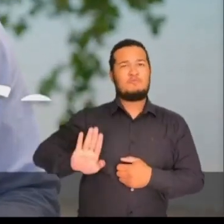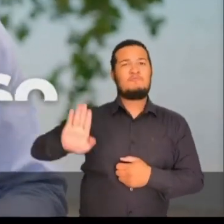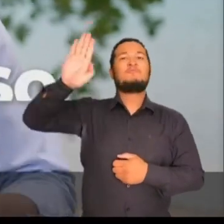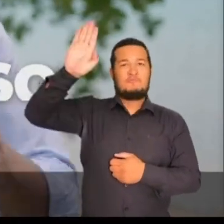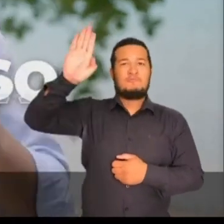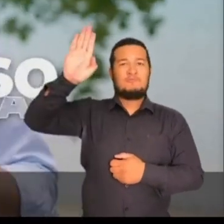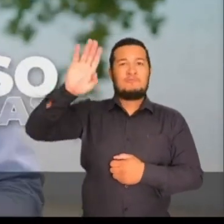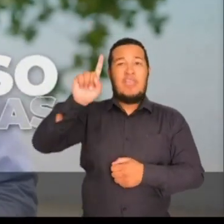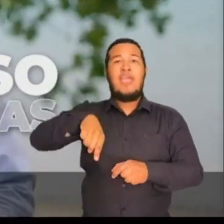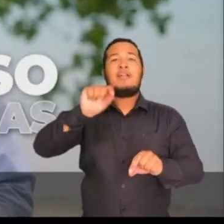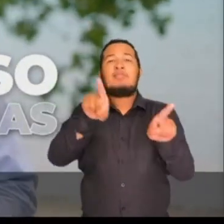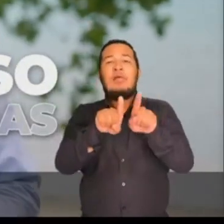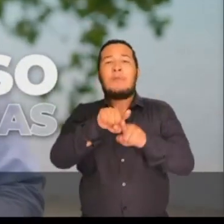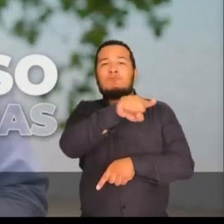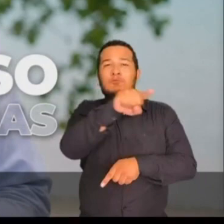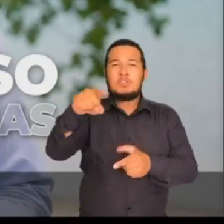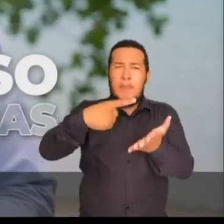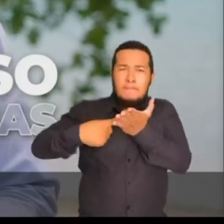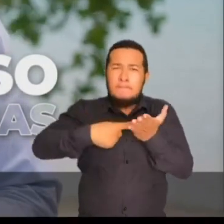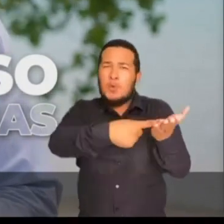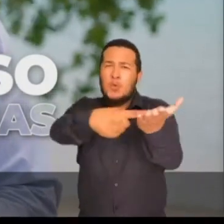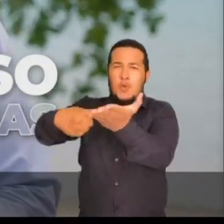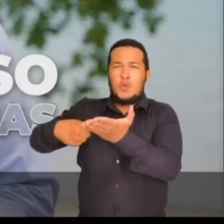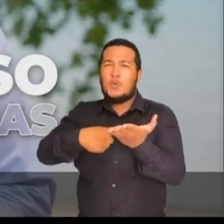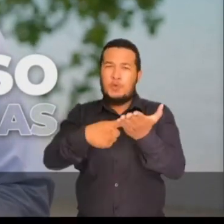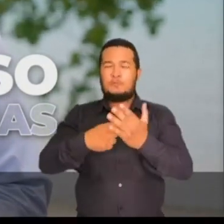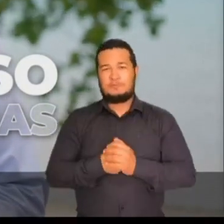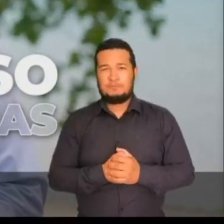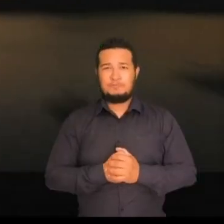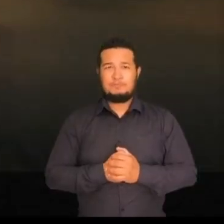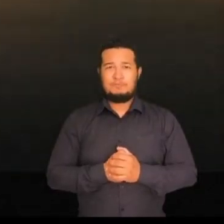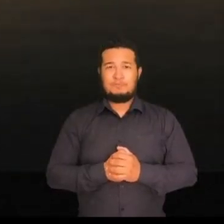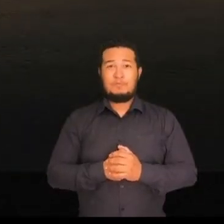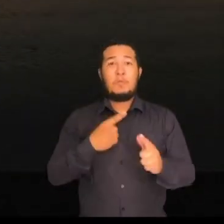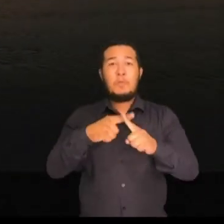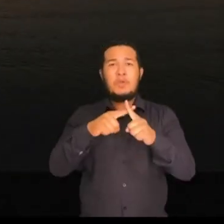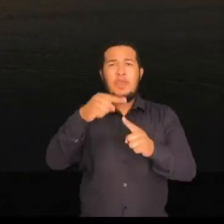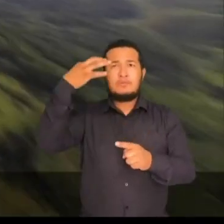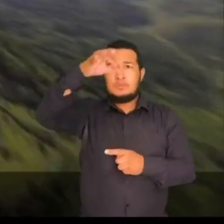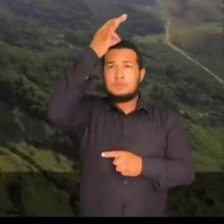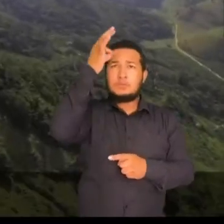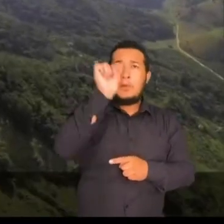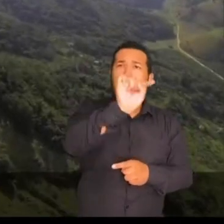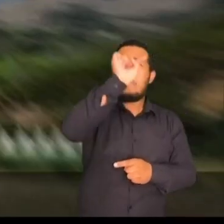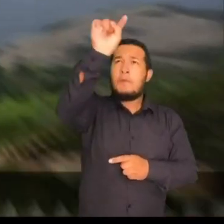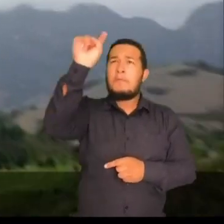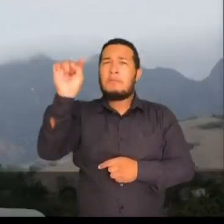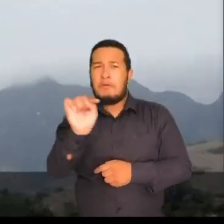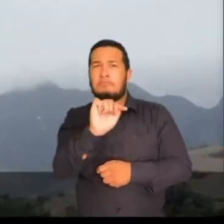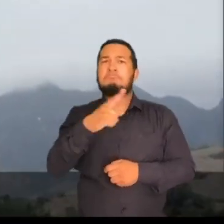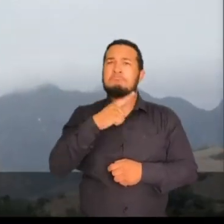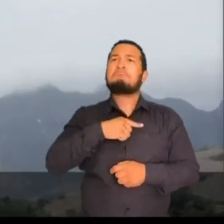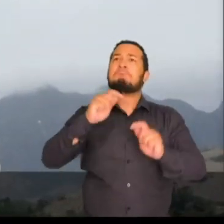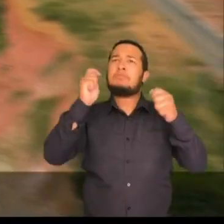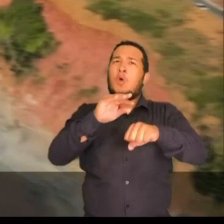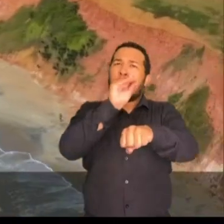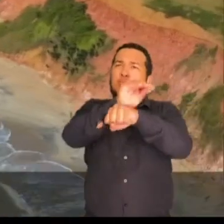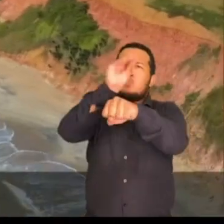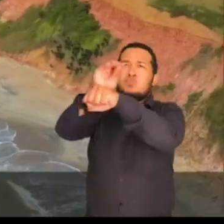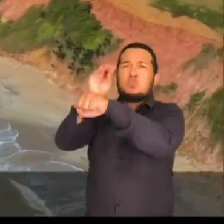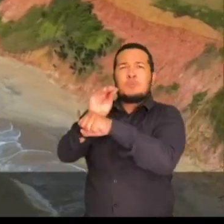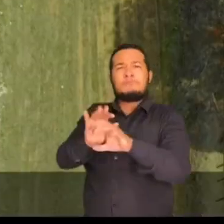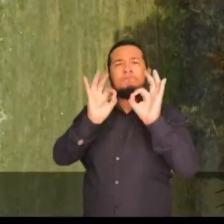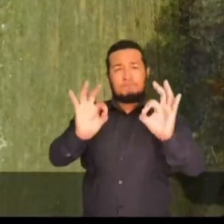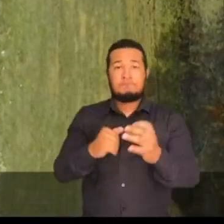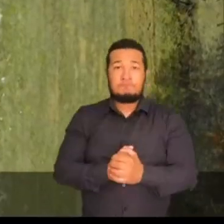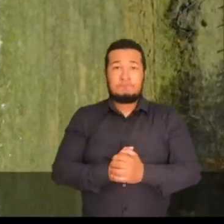aqui. E esse é o compromisso que faço para cada um de vocês, capixabas. Cada canto deste estado será muito bem cuidado.